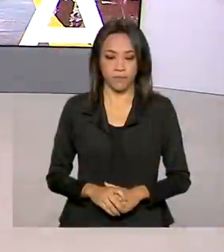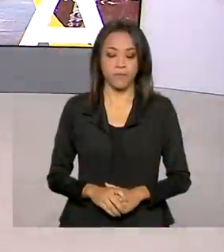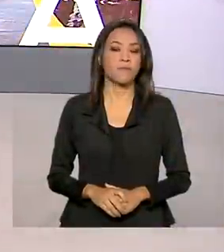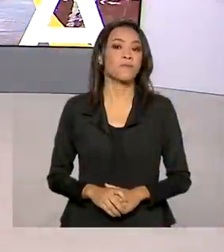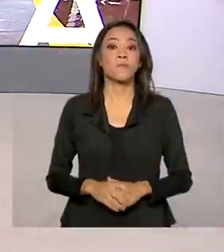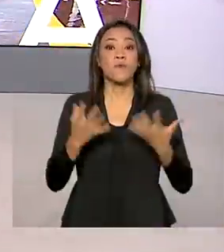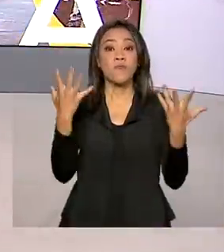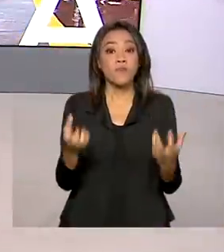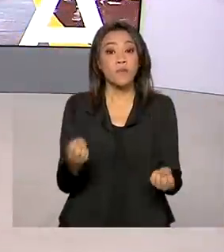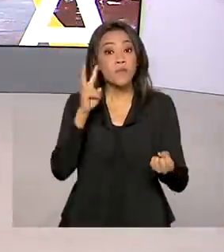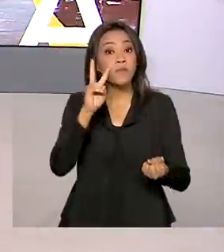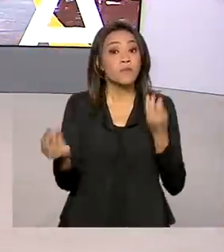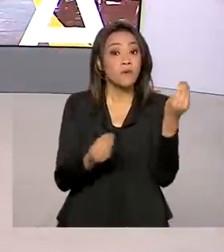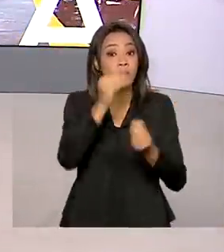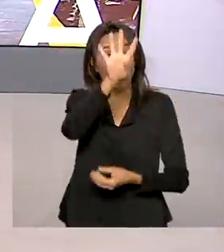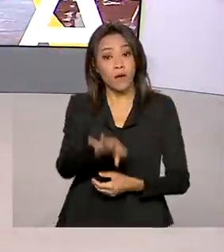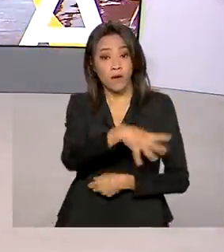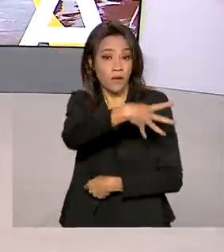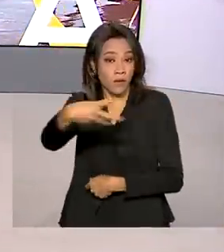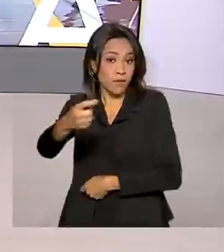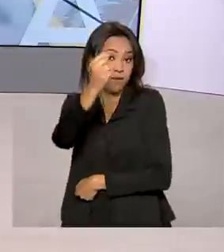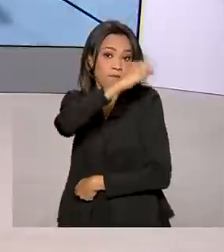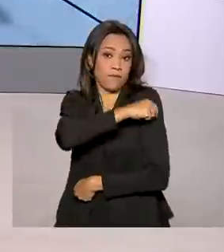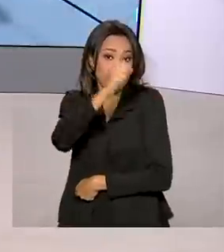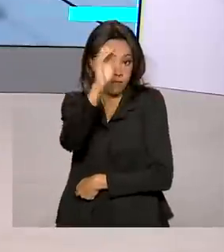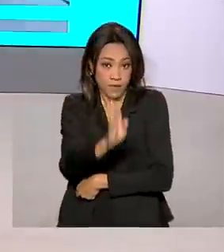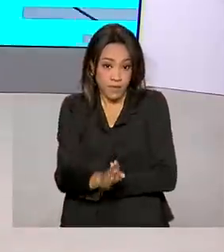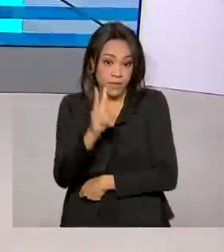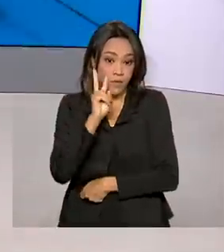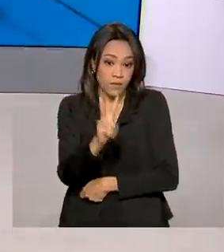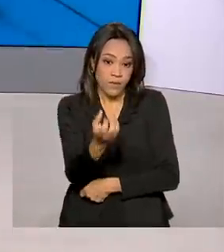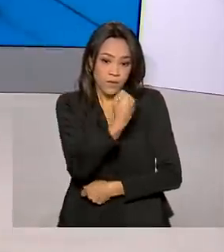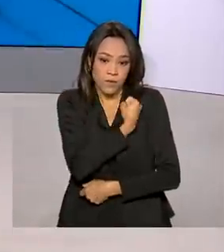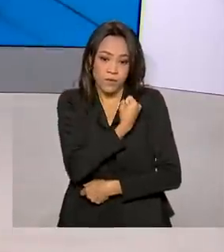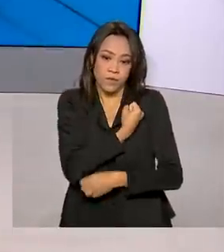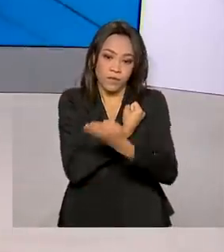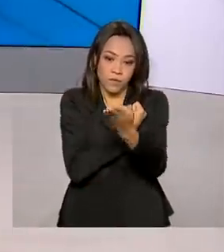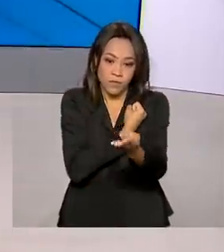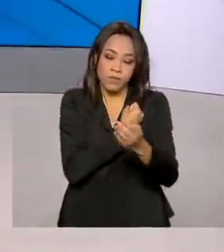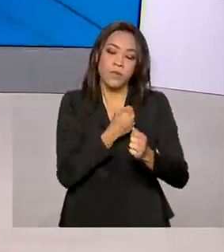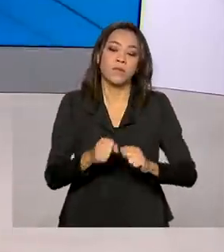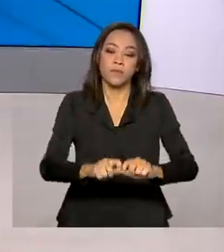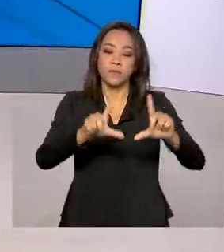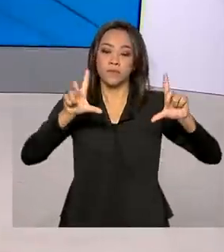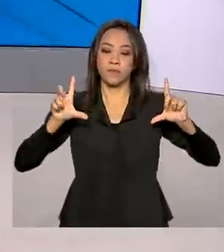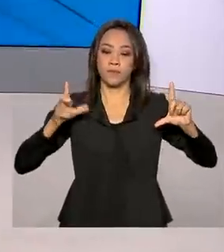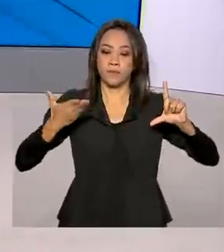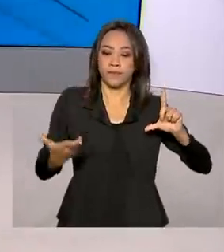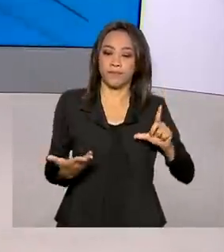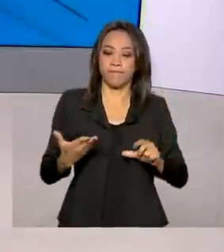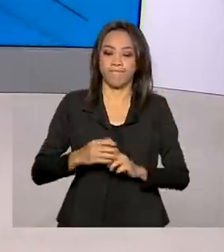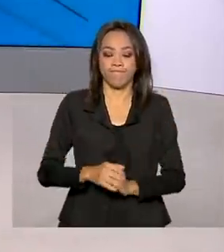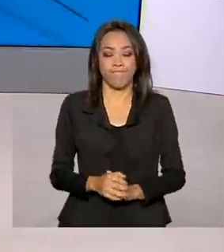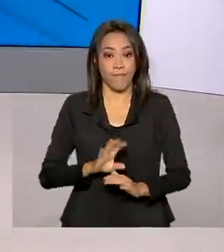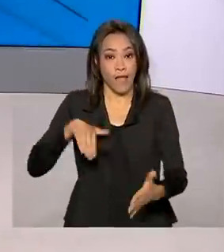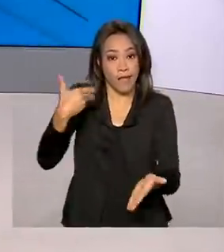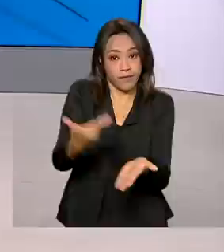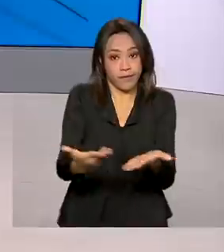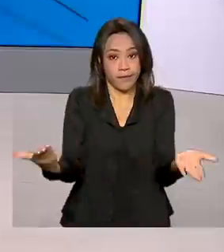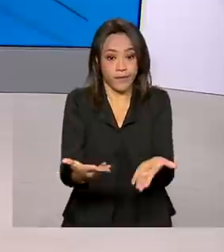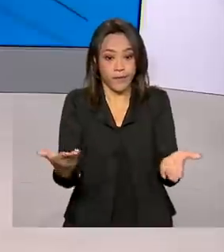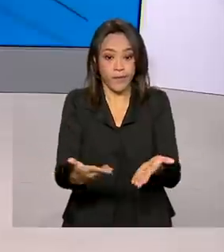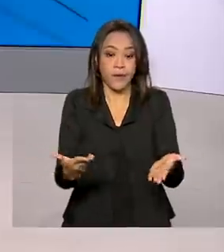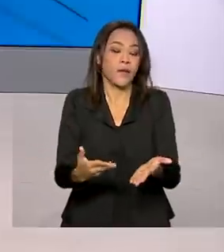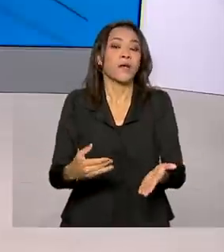Vamos conferir então como está a vacinação no Brasil. Os números aparecem aqui no nosso telão. Bem, até agora o